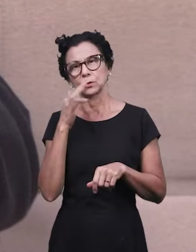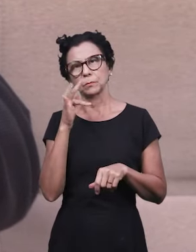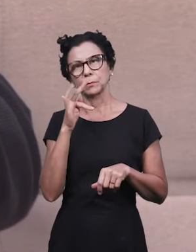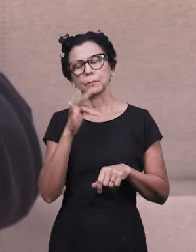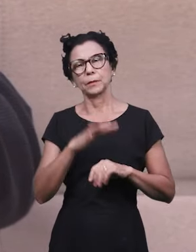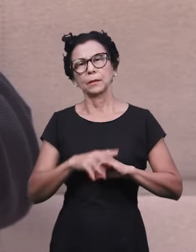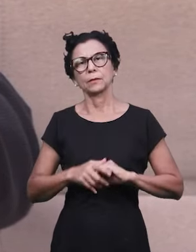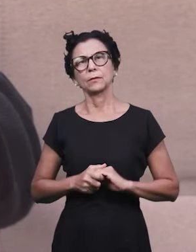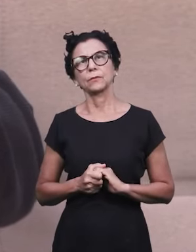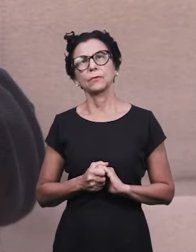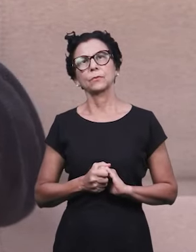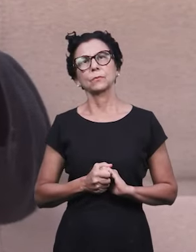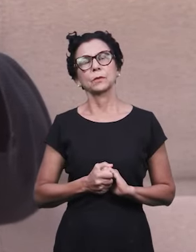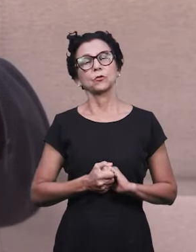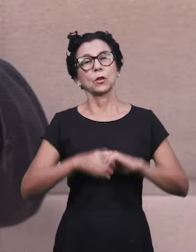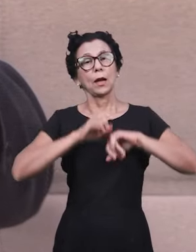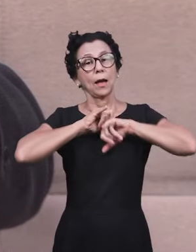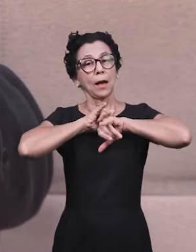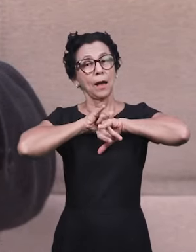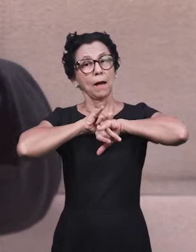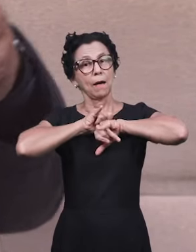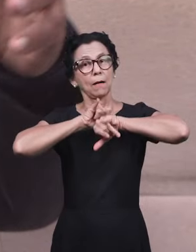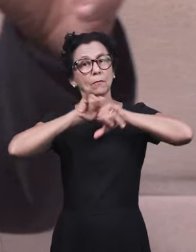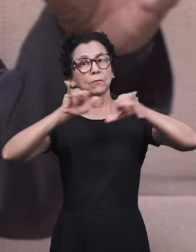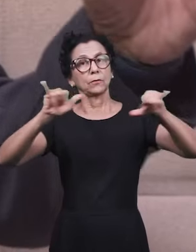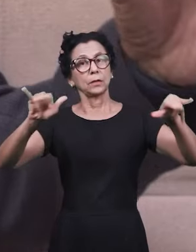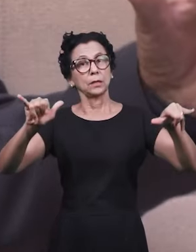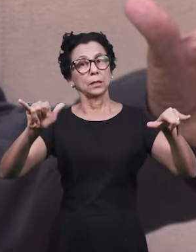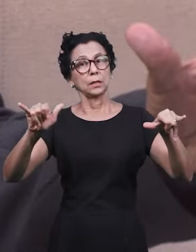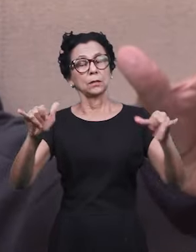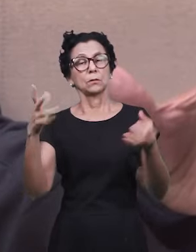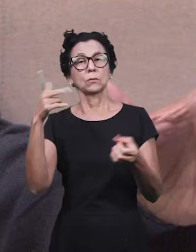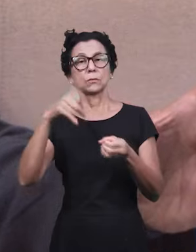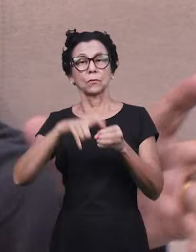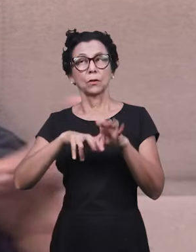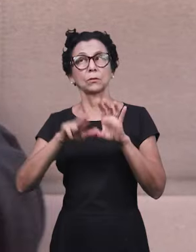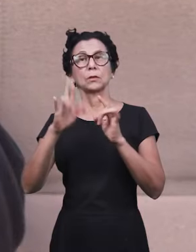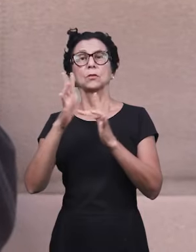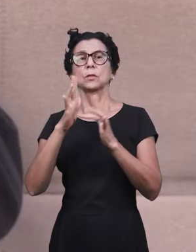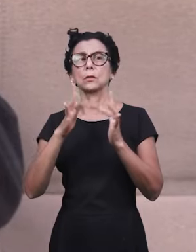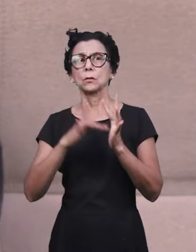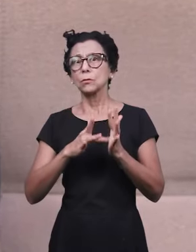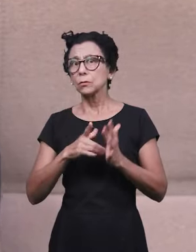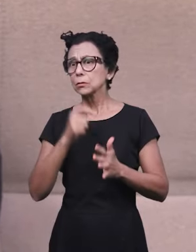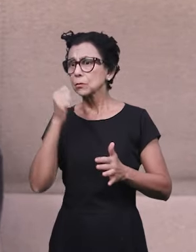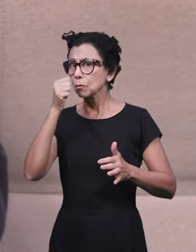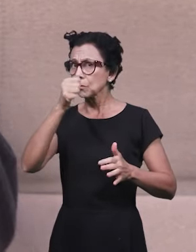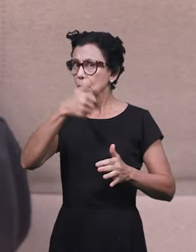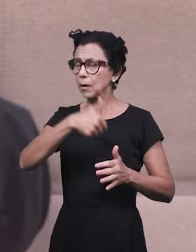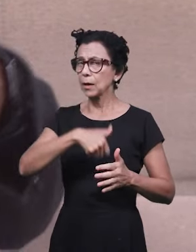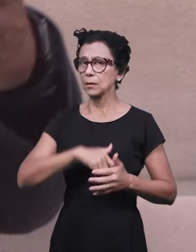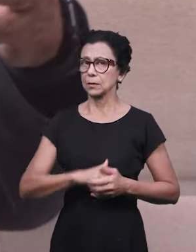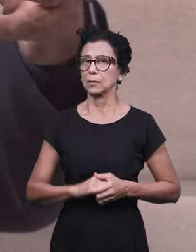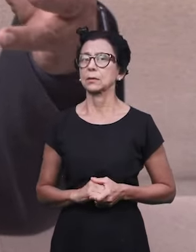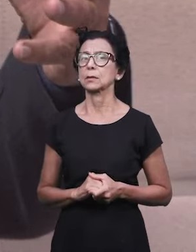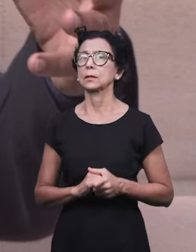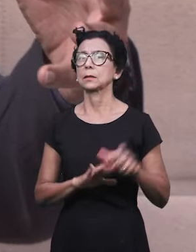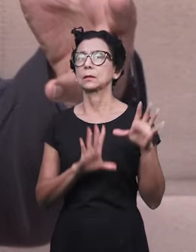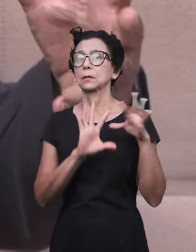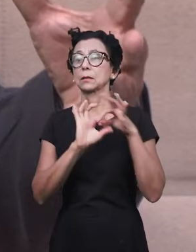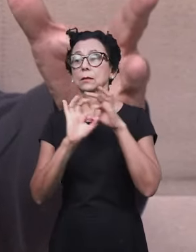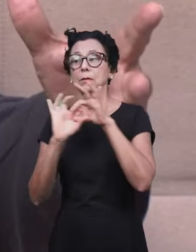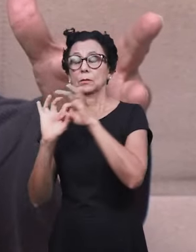um tempo de prenúncios da volta do Senhor Jesus, onde dentro